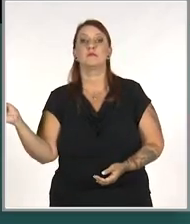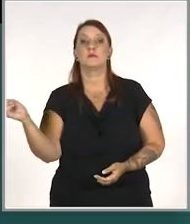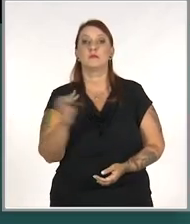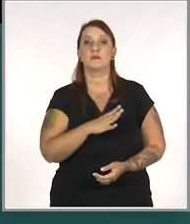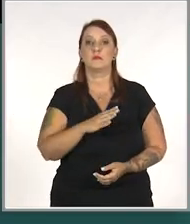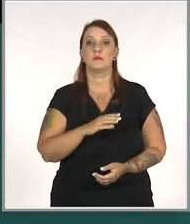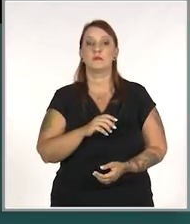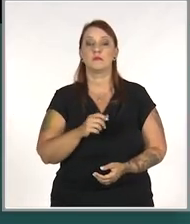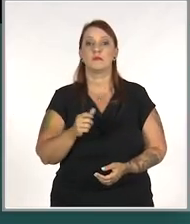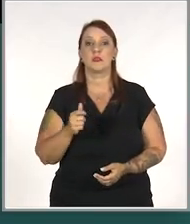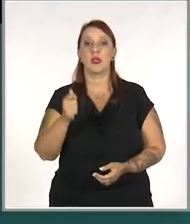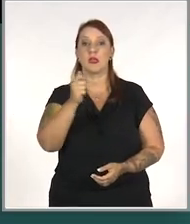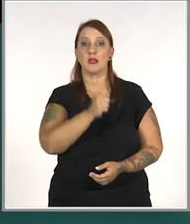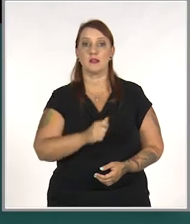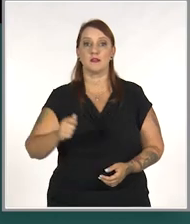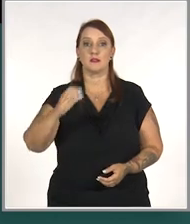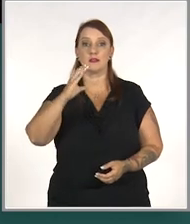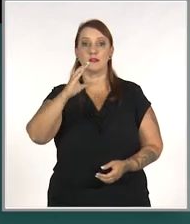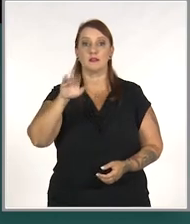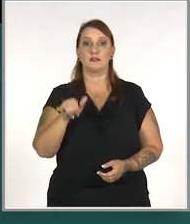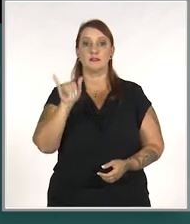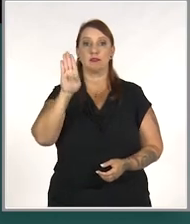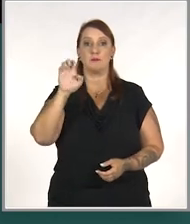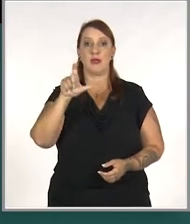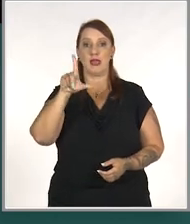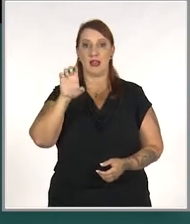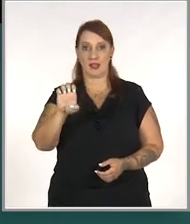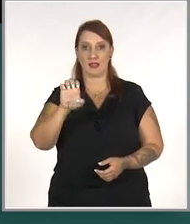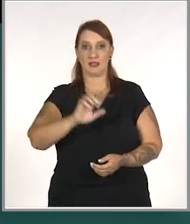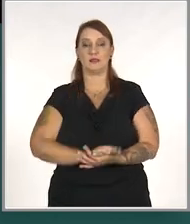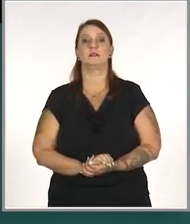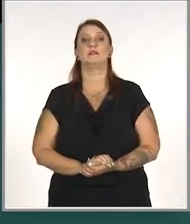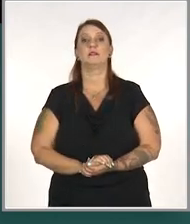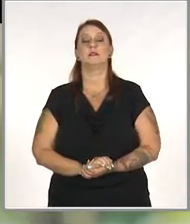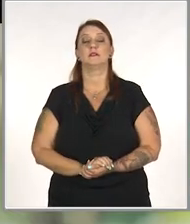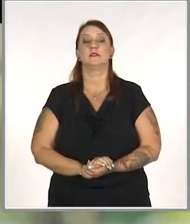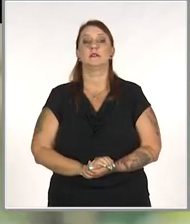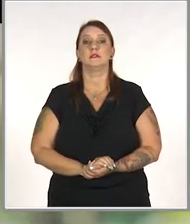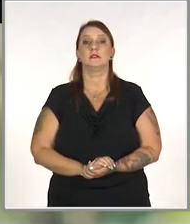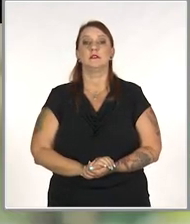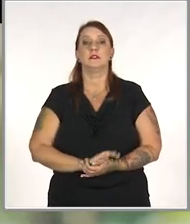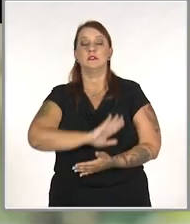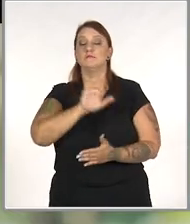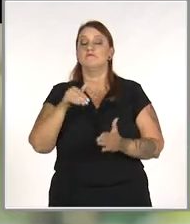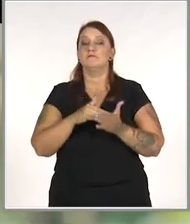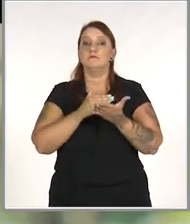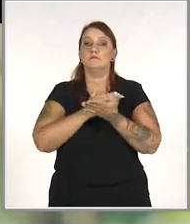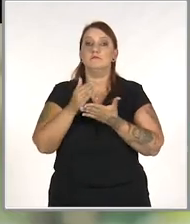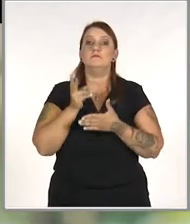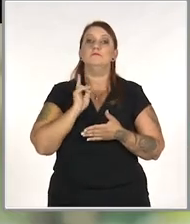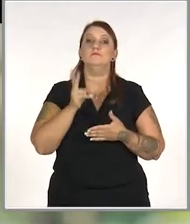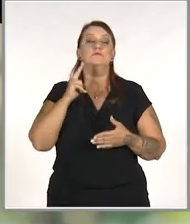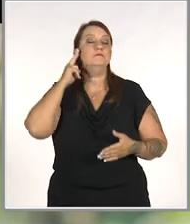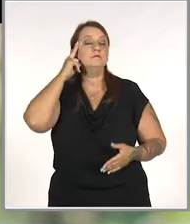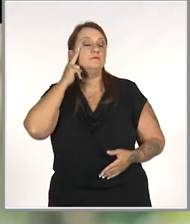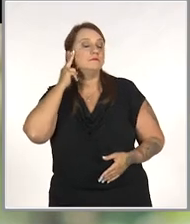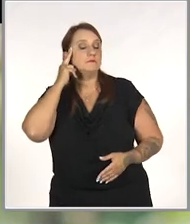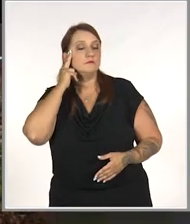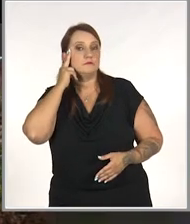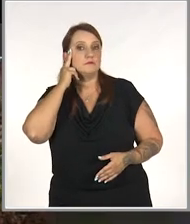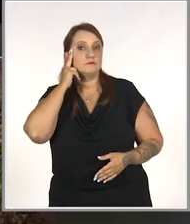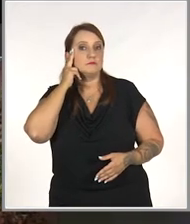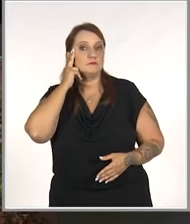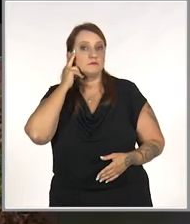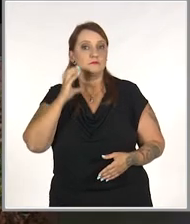Metamodelo de associação. Sibeli Amado de Oliveira. Tudo começa sempre com um sonho.